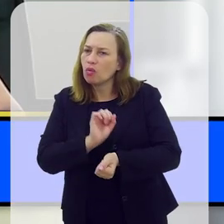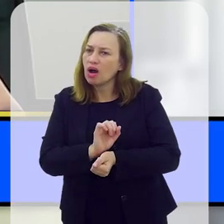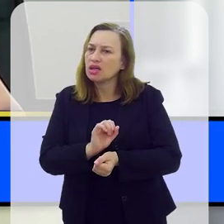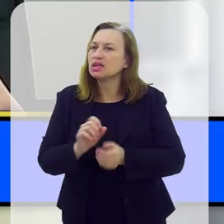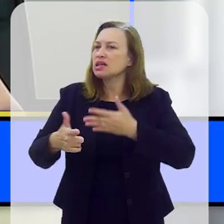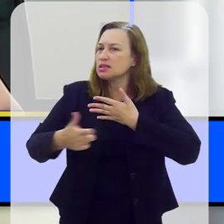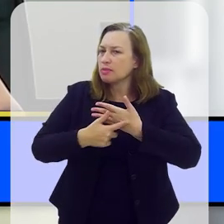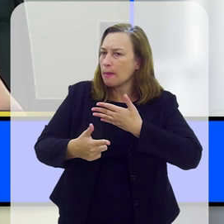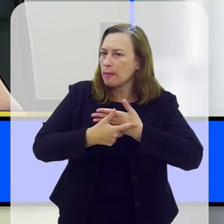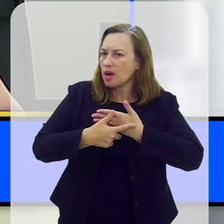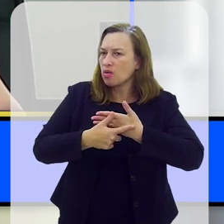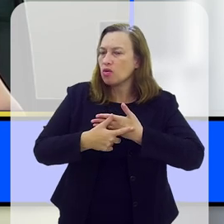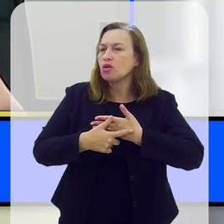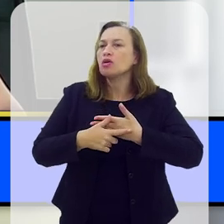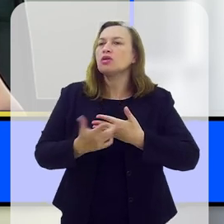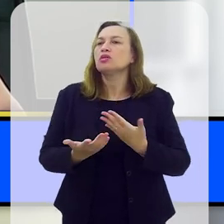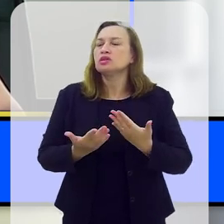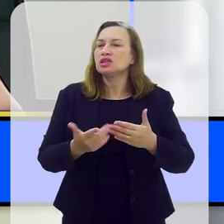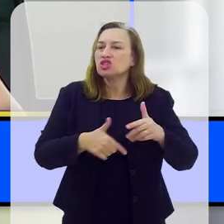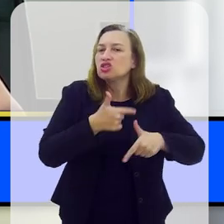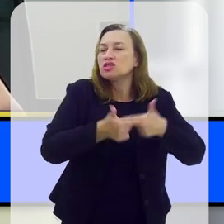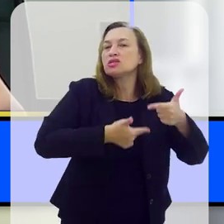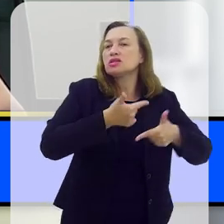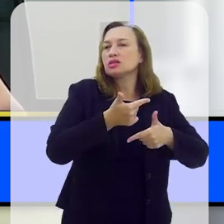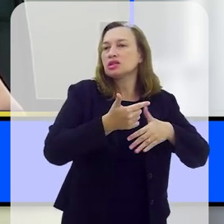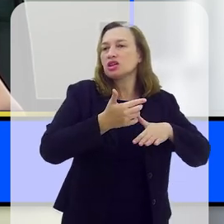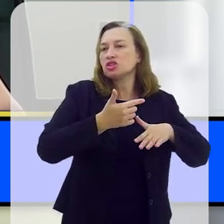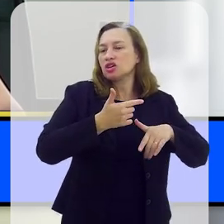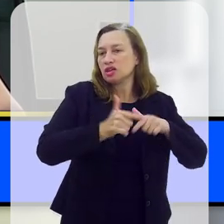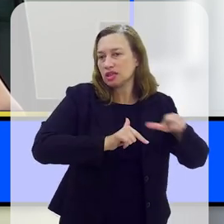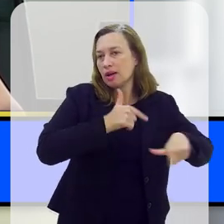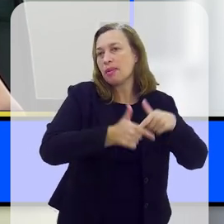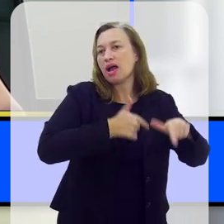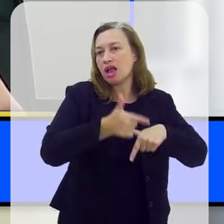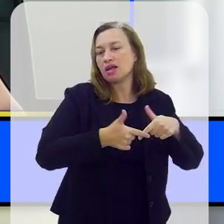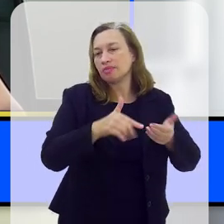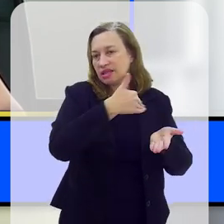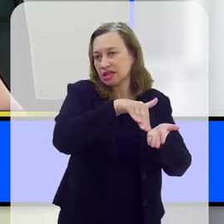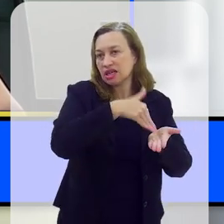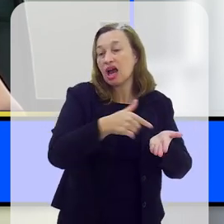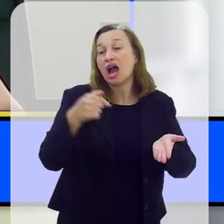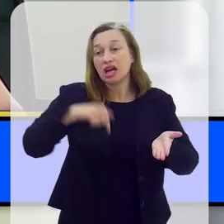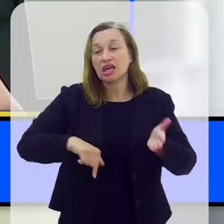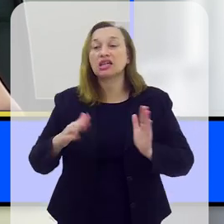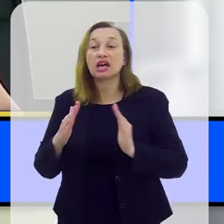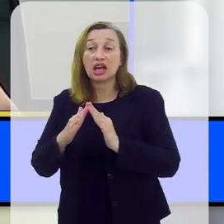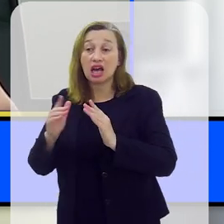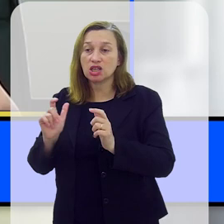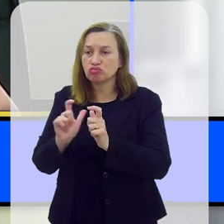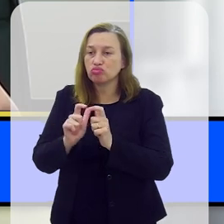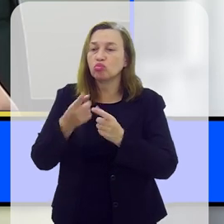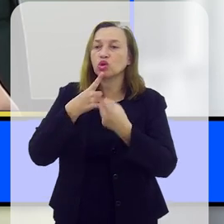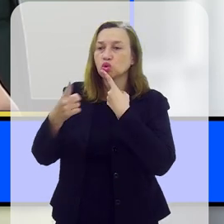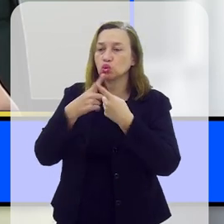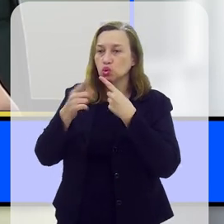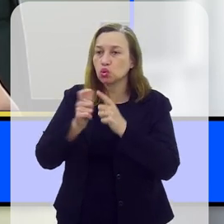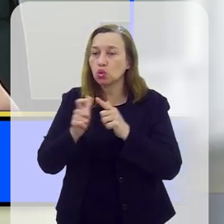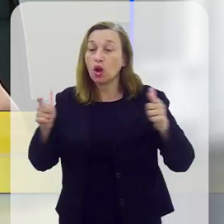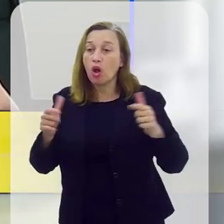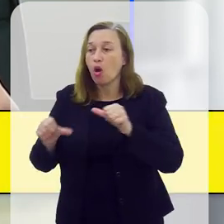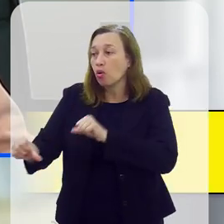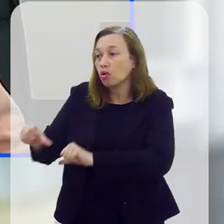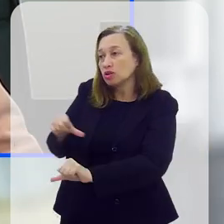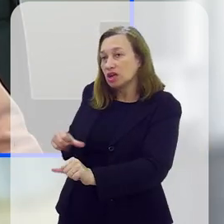gente espera que esse papel seja desempenhado pela secretaria, temos aqui na casa um grande debate,